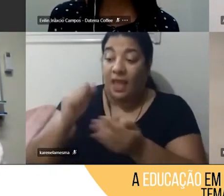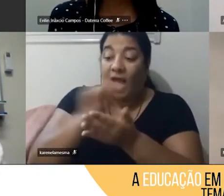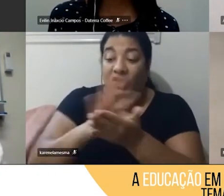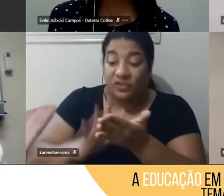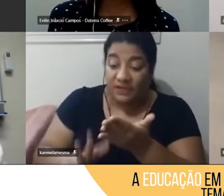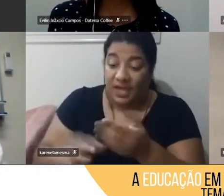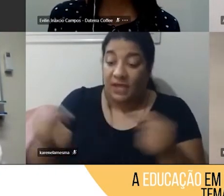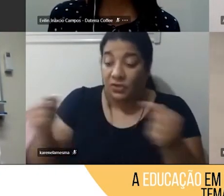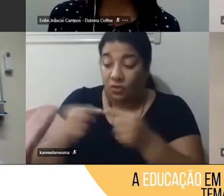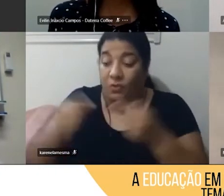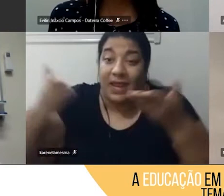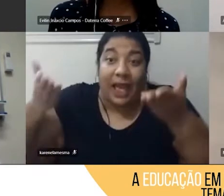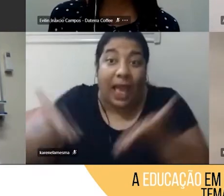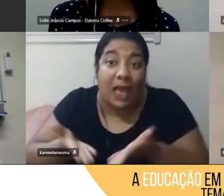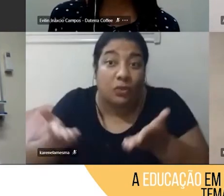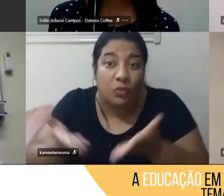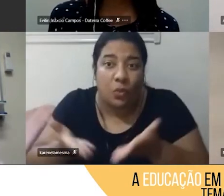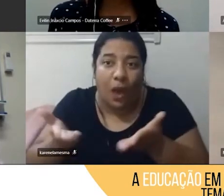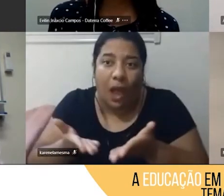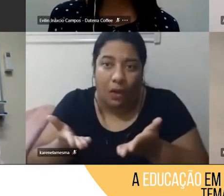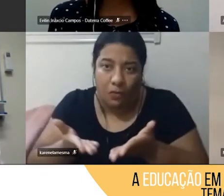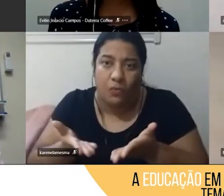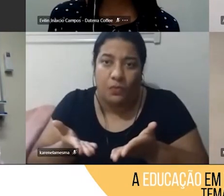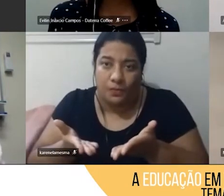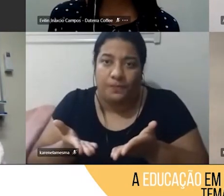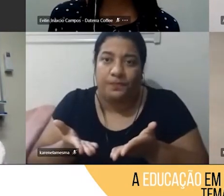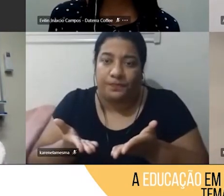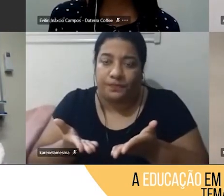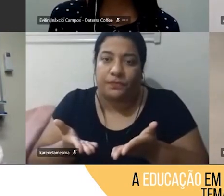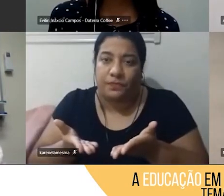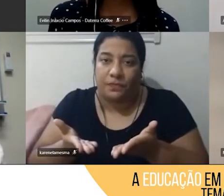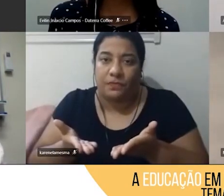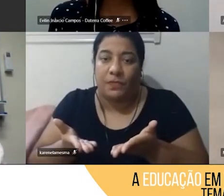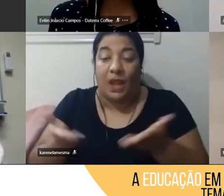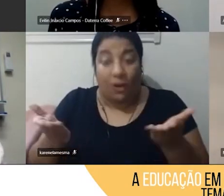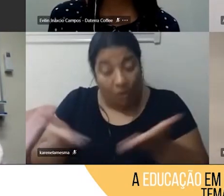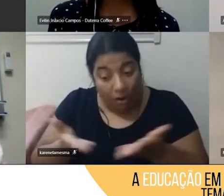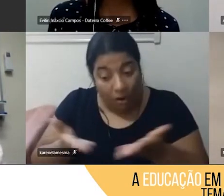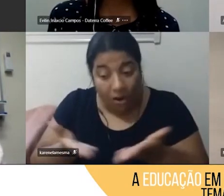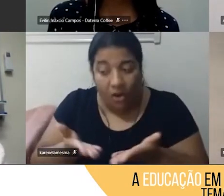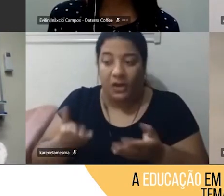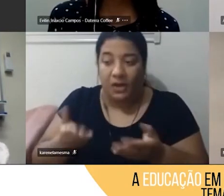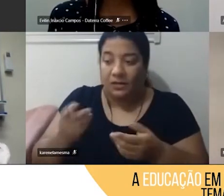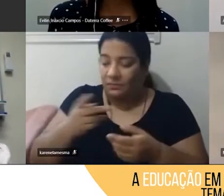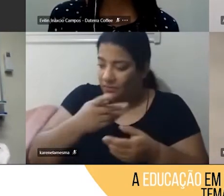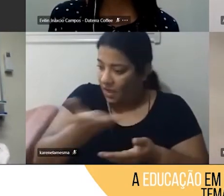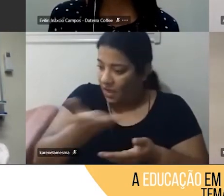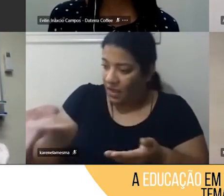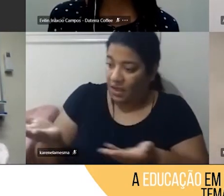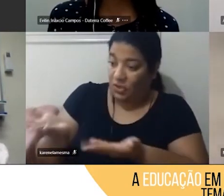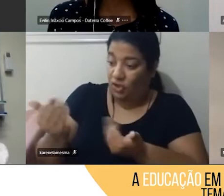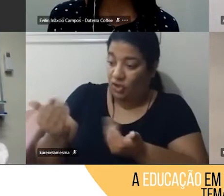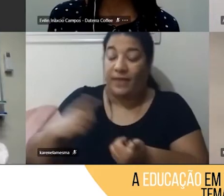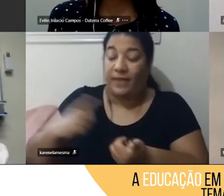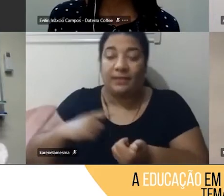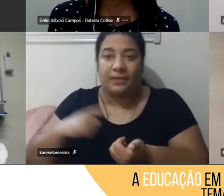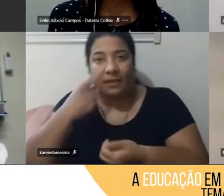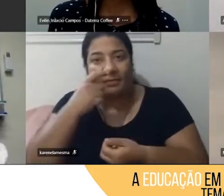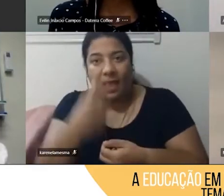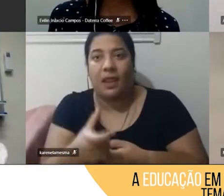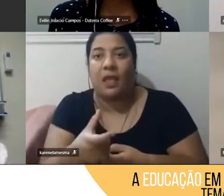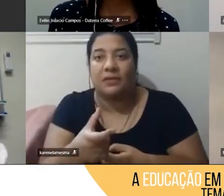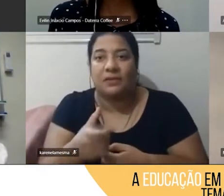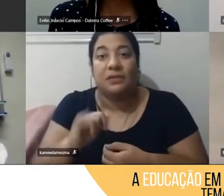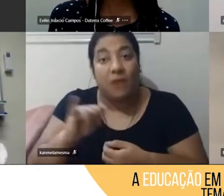alinhadas ao que a gente está vivendo, a gente tem usado o que a gente está vivendo para trazer as